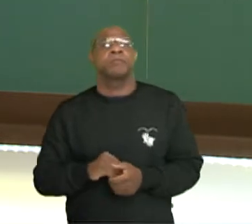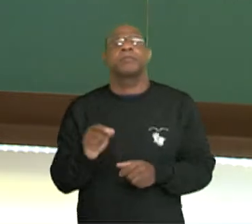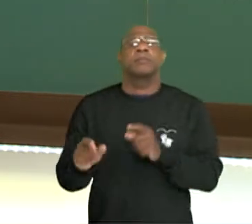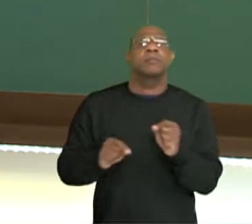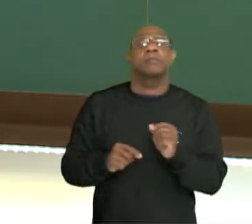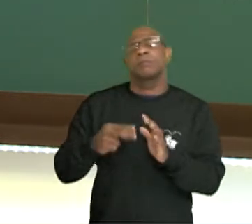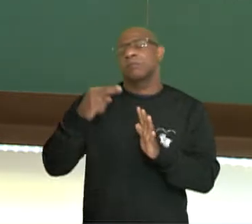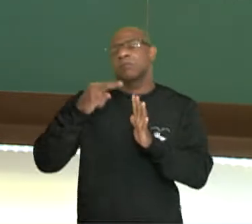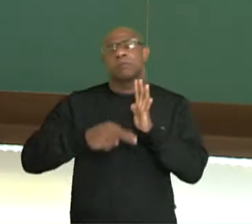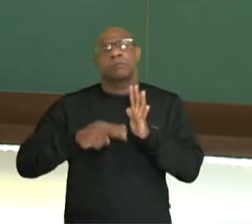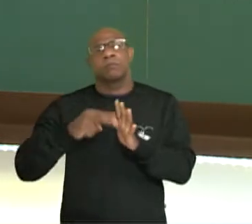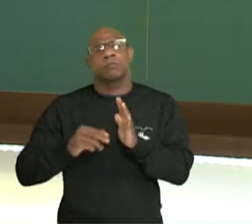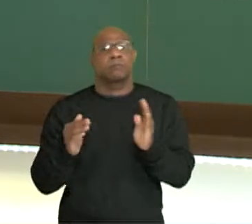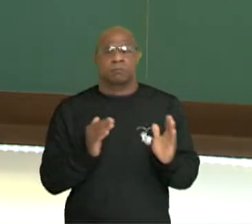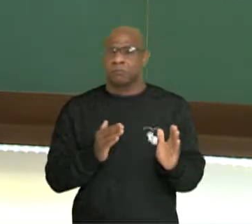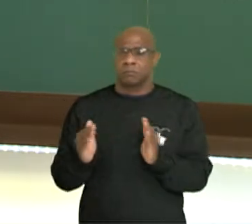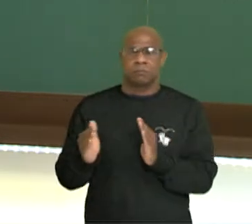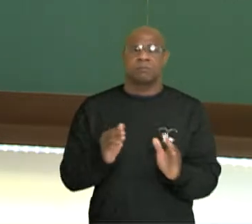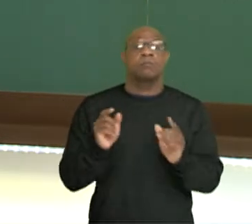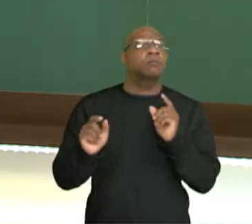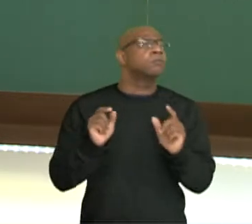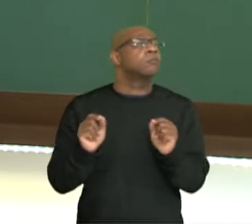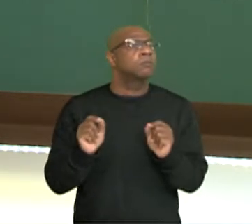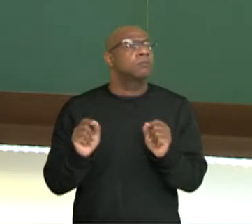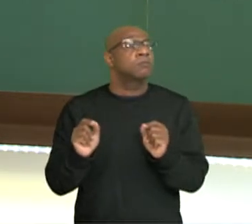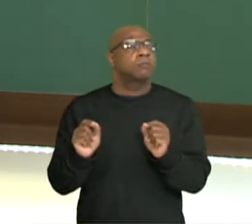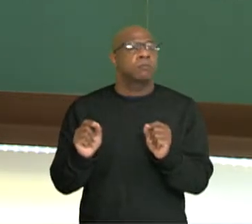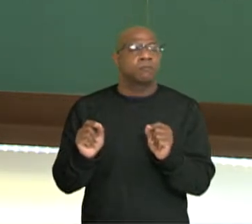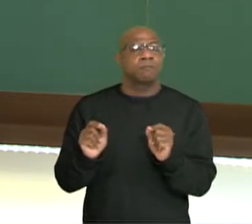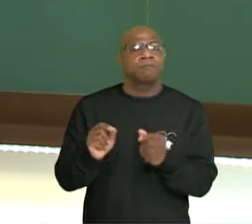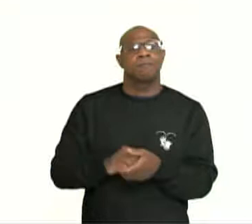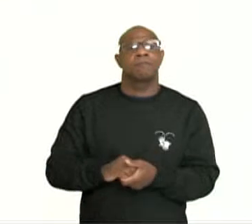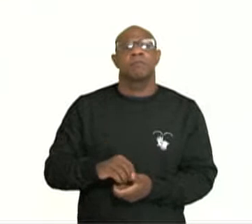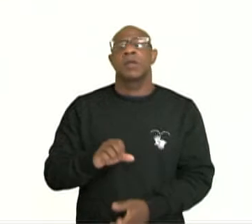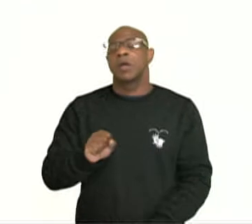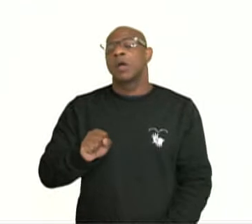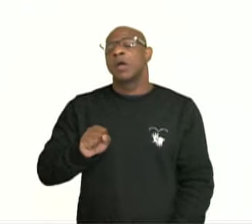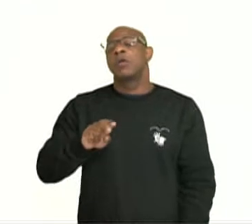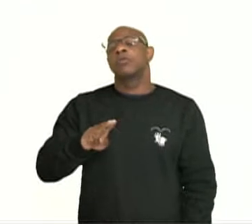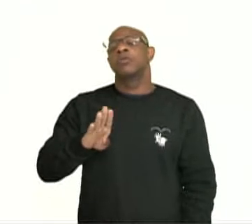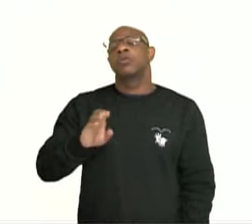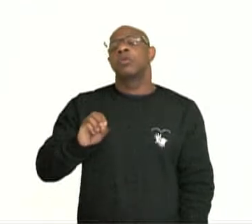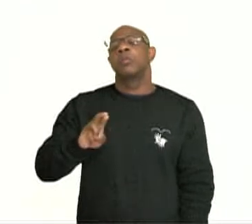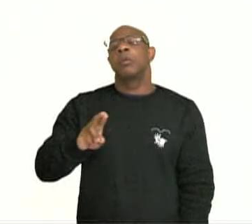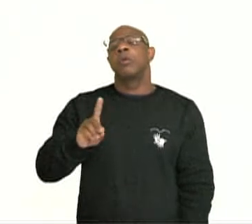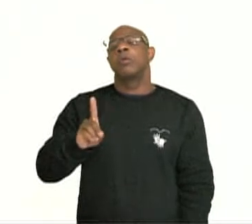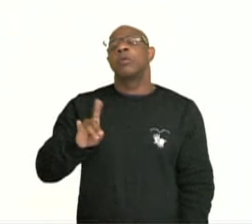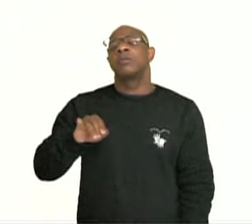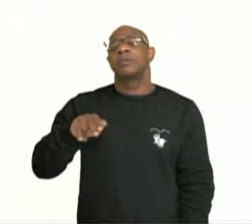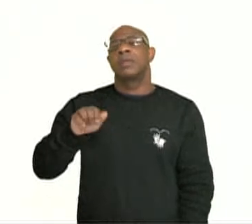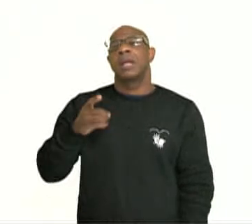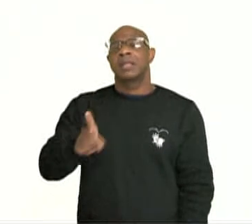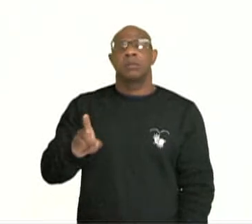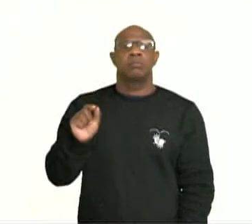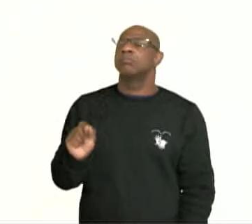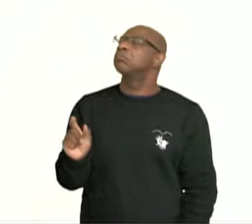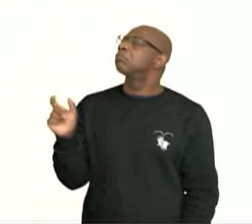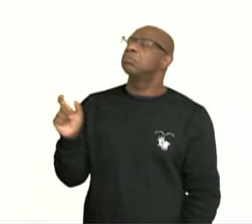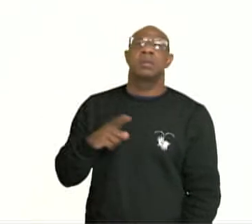análise de um período composto por subordinação. E eu observo o quê? Há